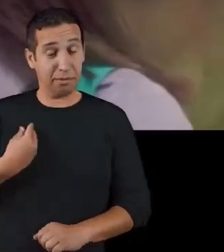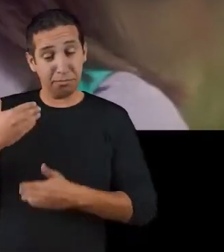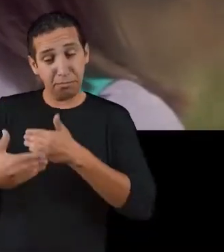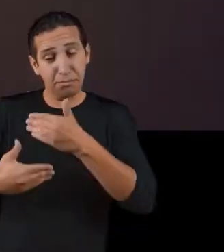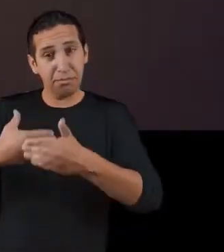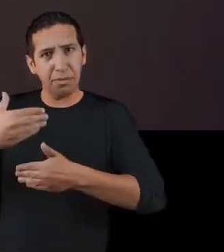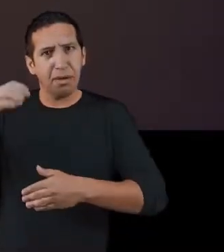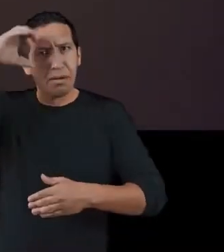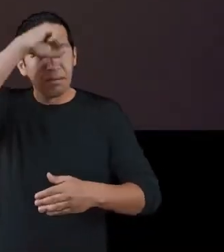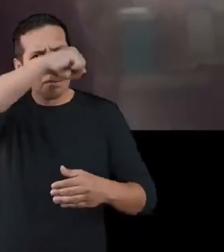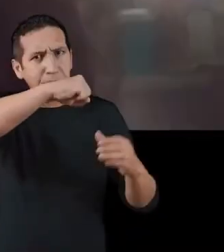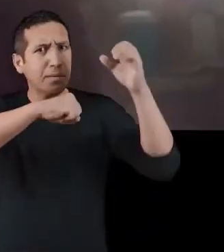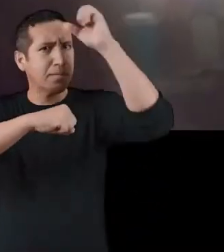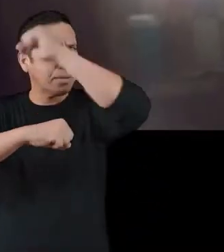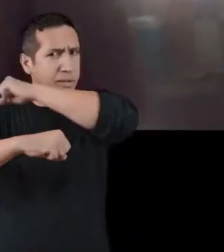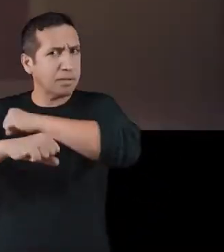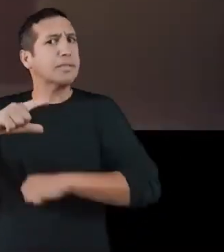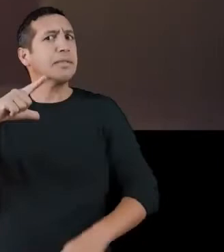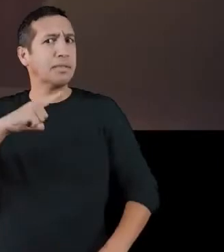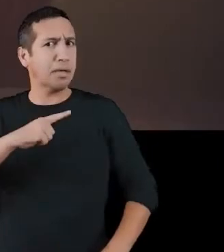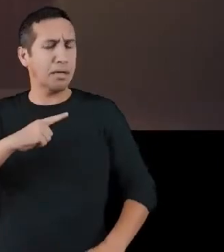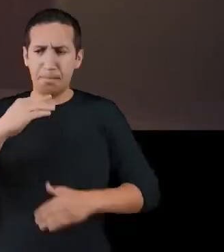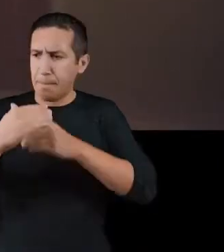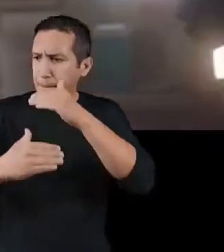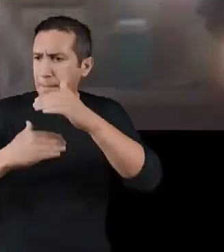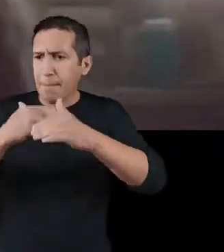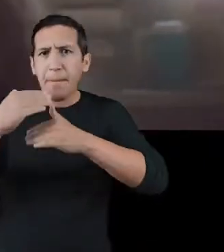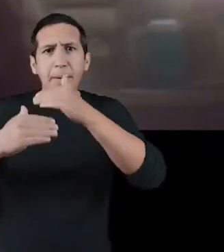A vida é feita de aprendizados.